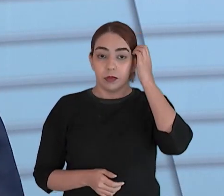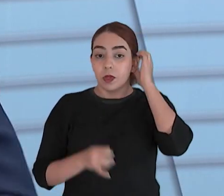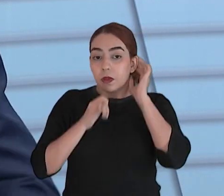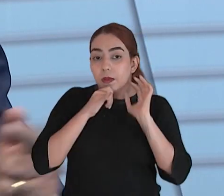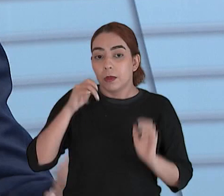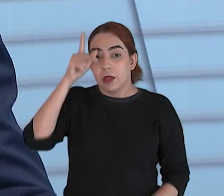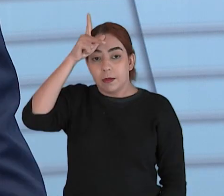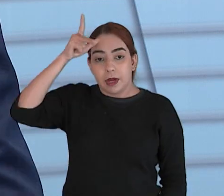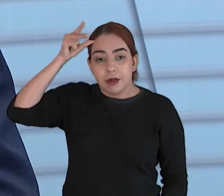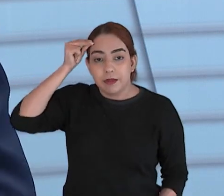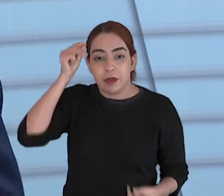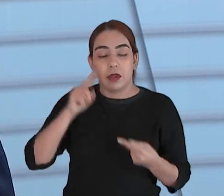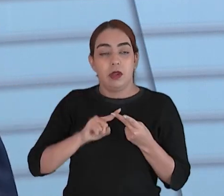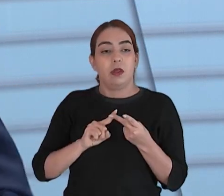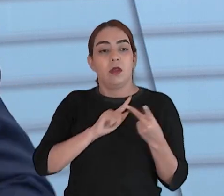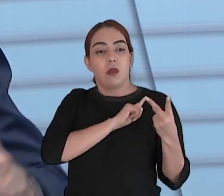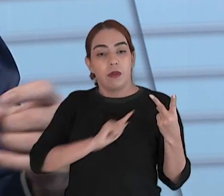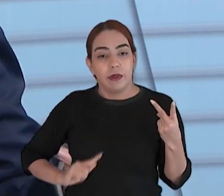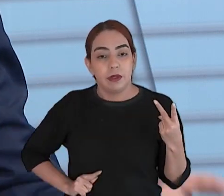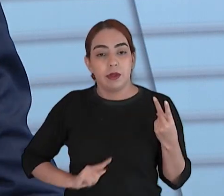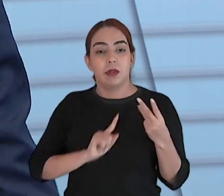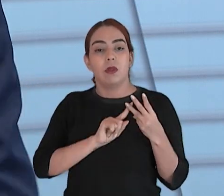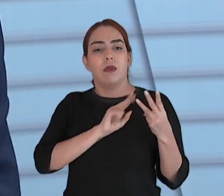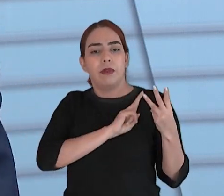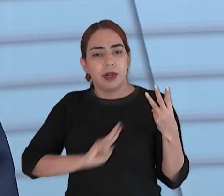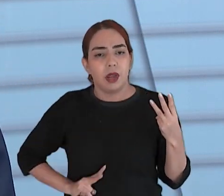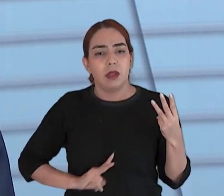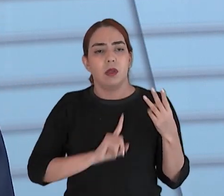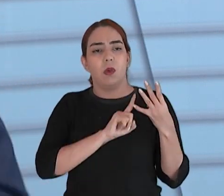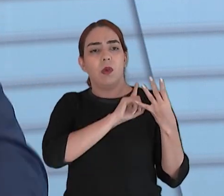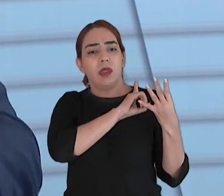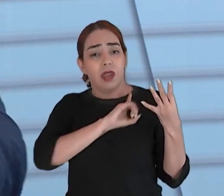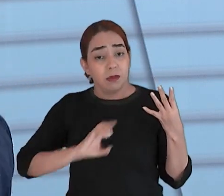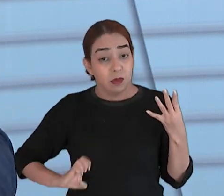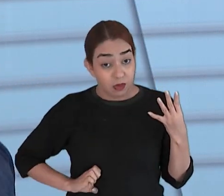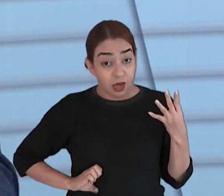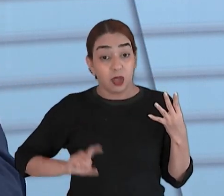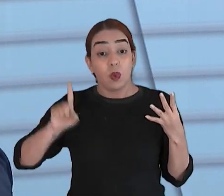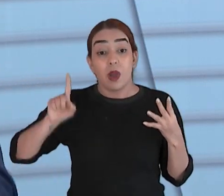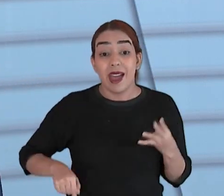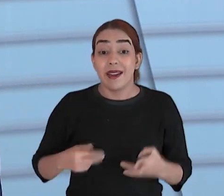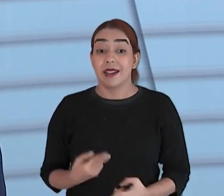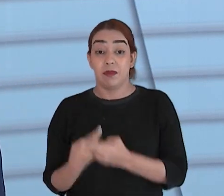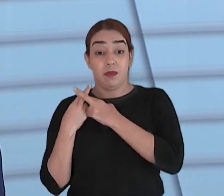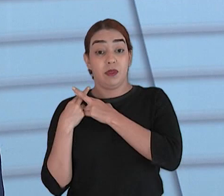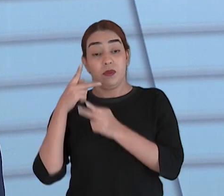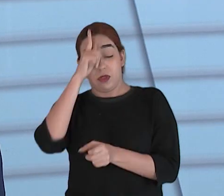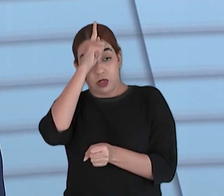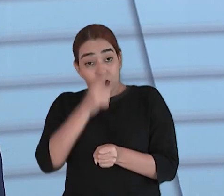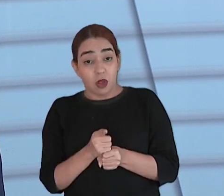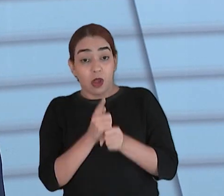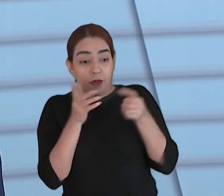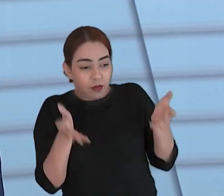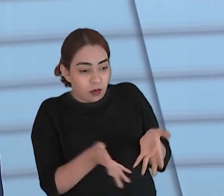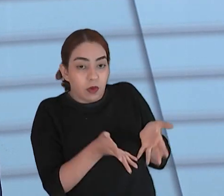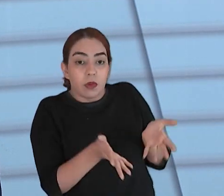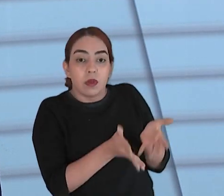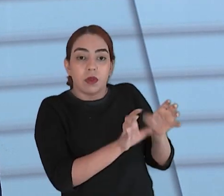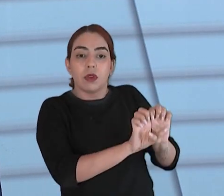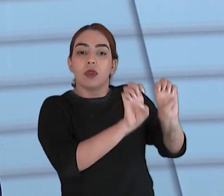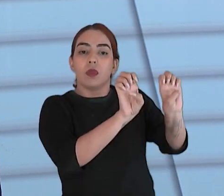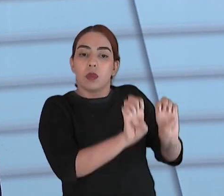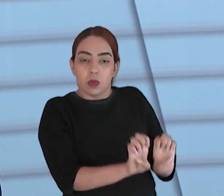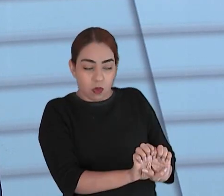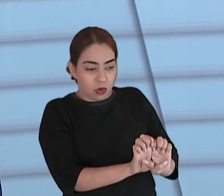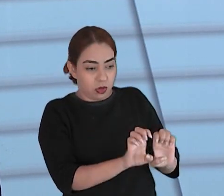prefeito o governador o vereador o deputado quando faz algo para essa comunidade para esse povo eles não estão